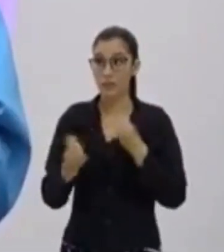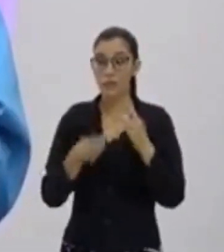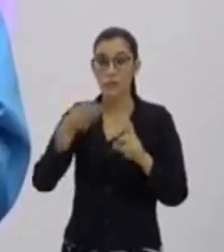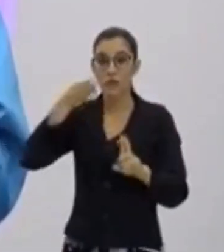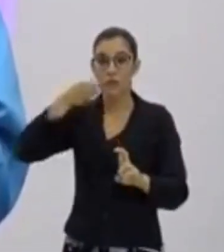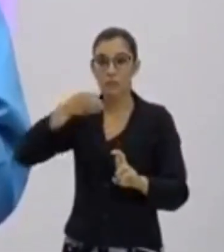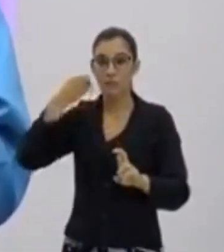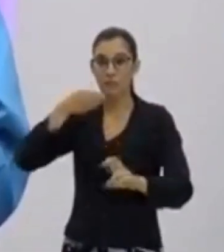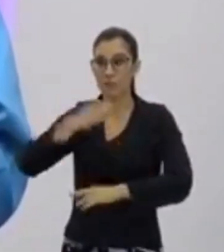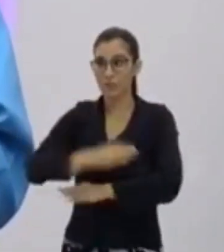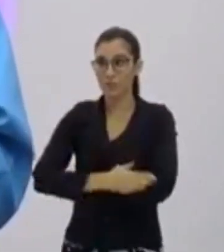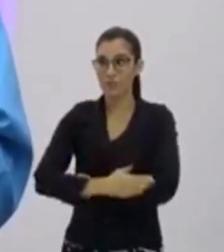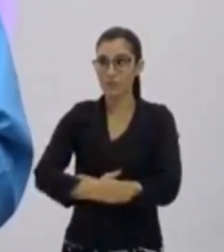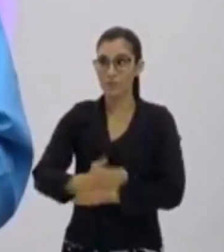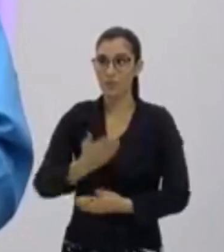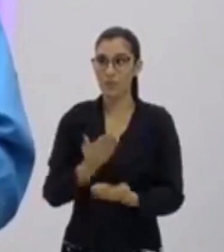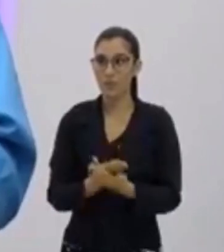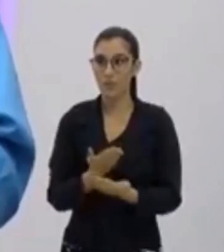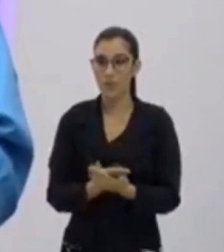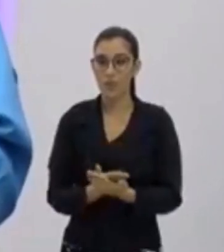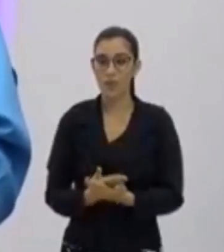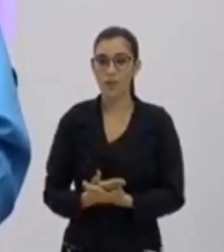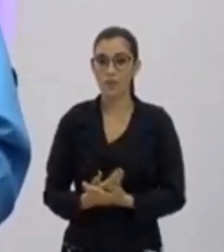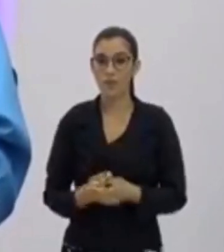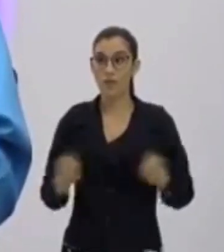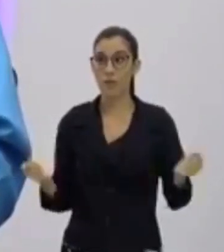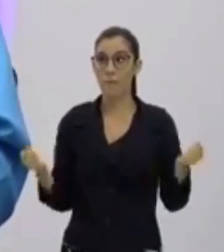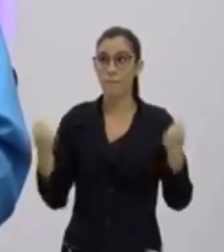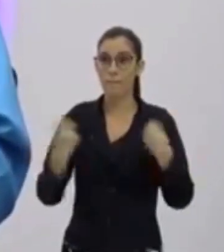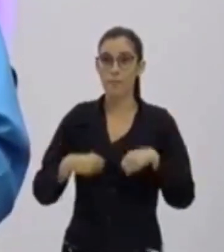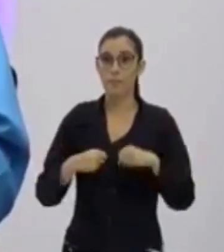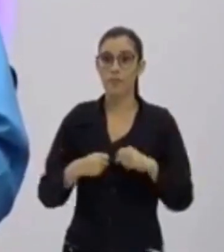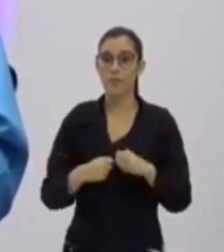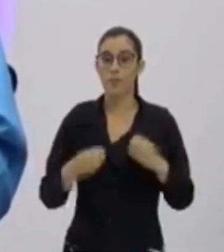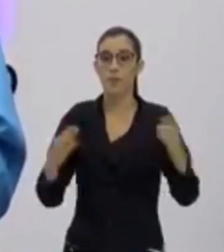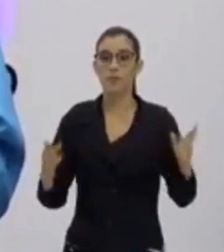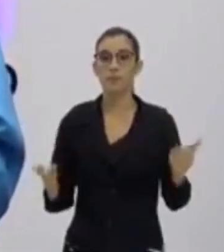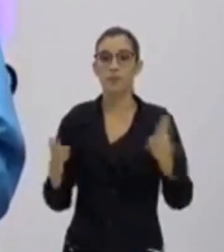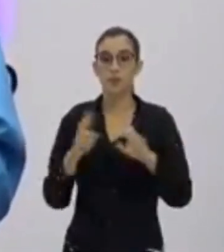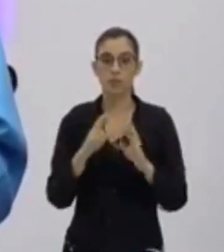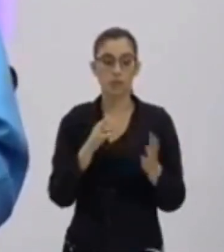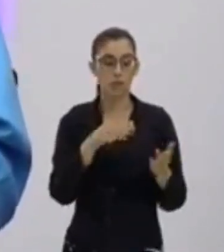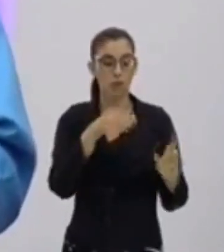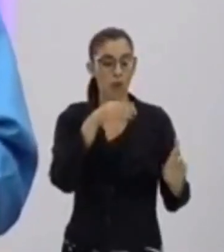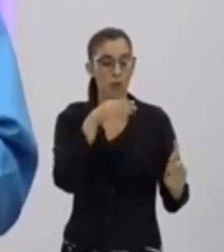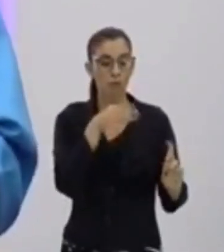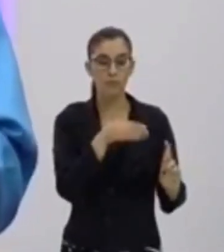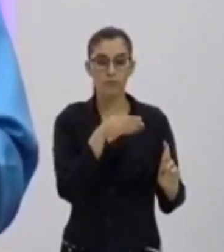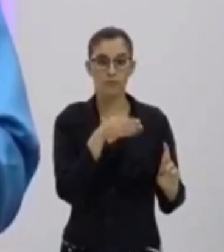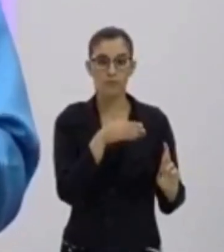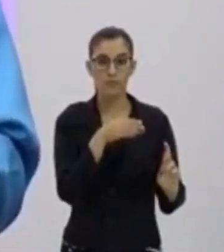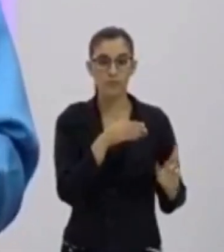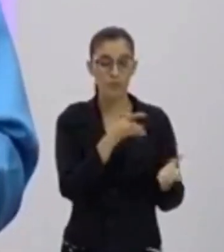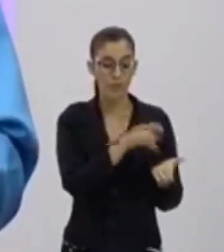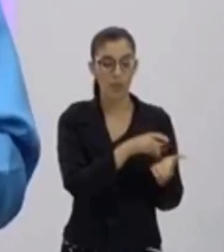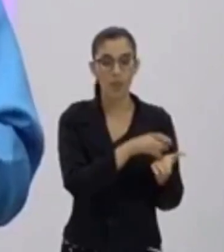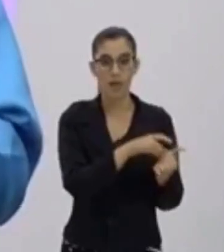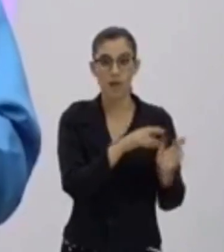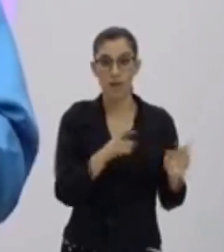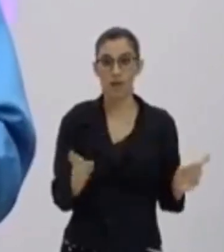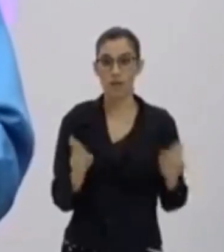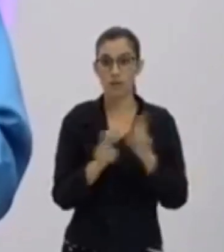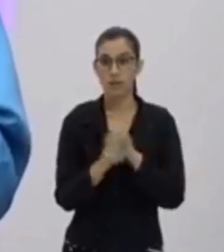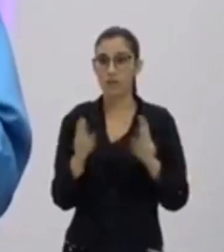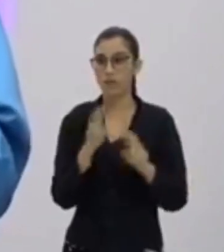que você vai representar? Você vai fazer uma proporção entre o tamanho real e o tamanho representado.